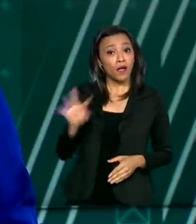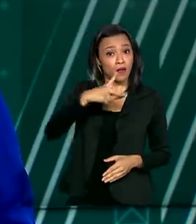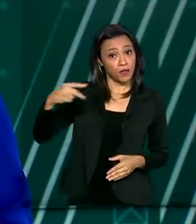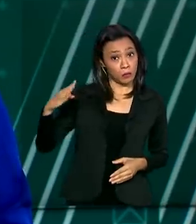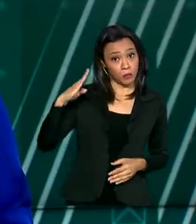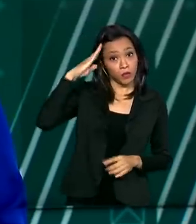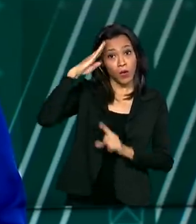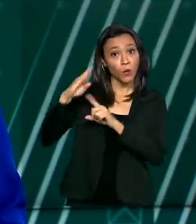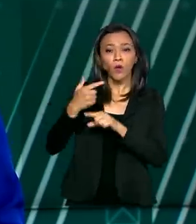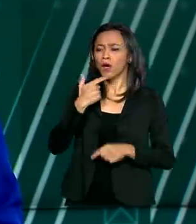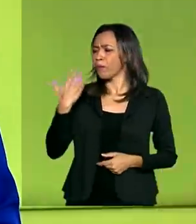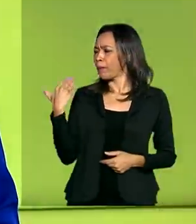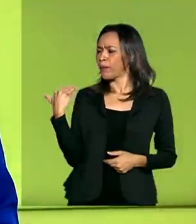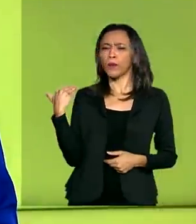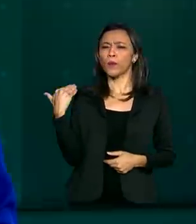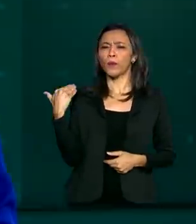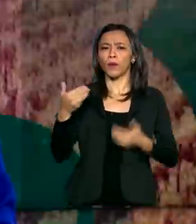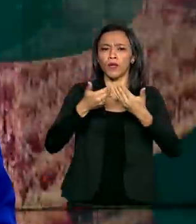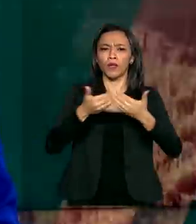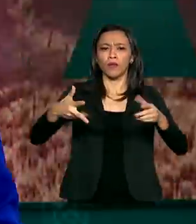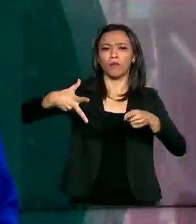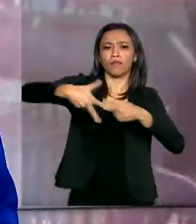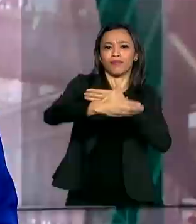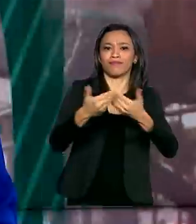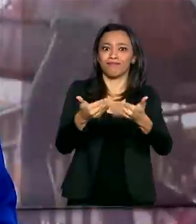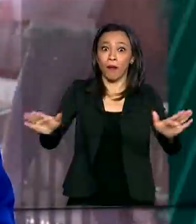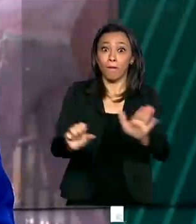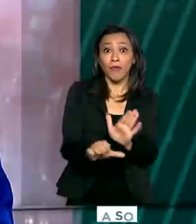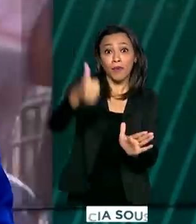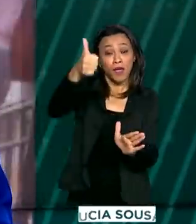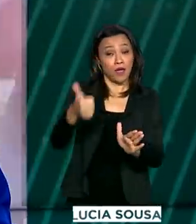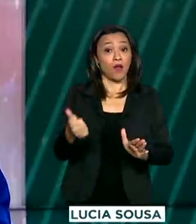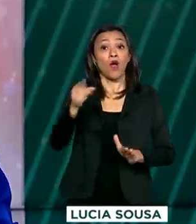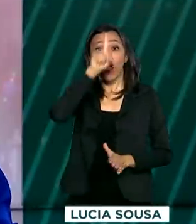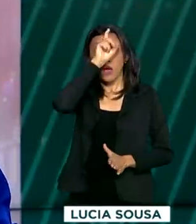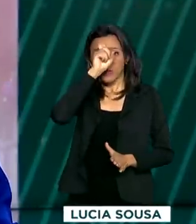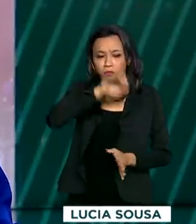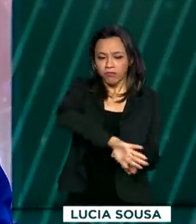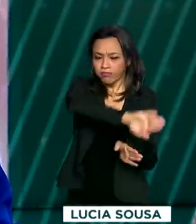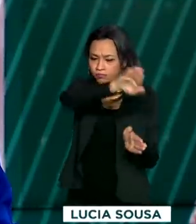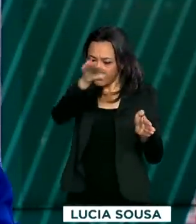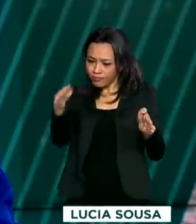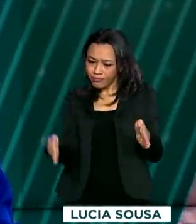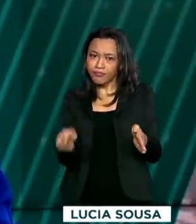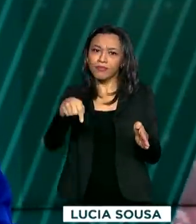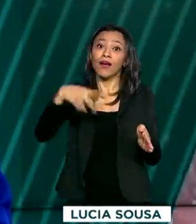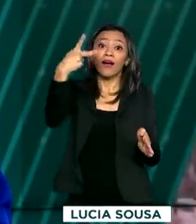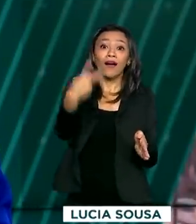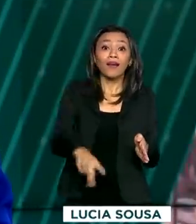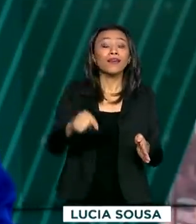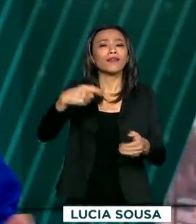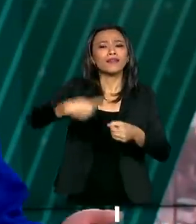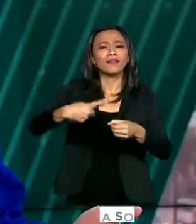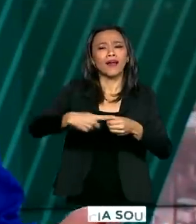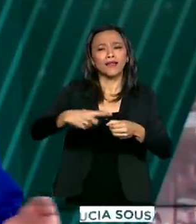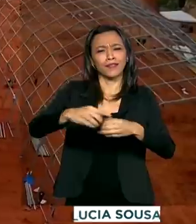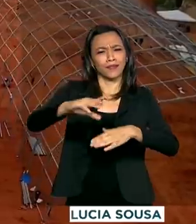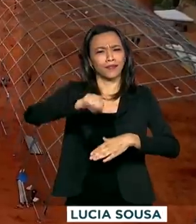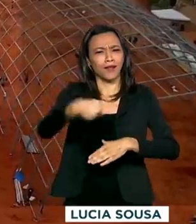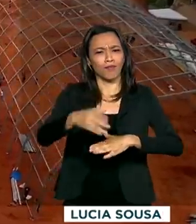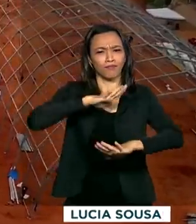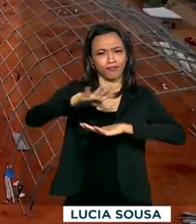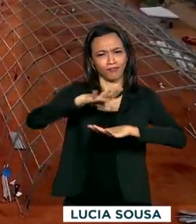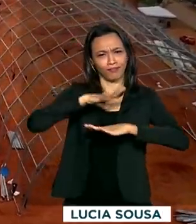Jair Bolsonaro inaugurou agora há pouco o primeiro hospital de campanha do governo federal em Águas Lindas de Goiás. O